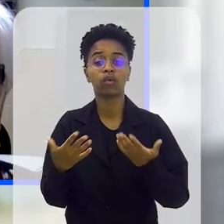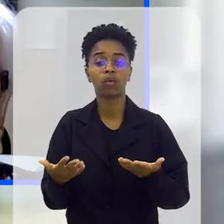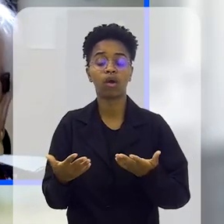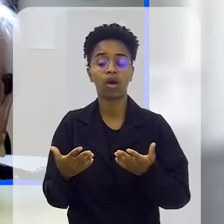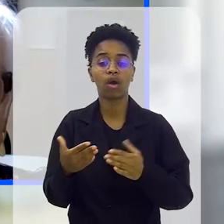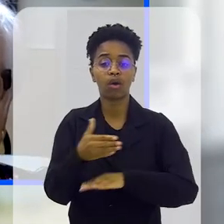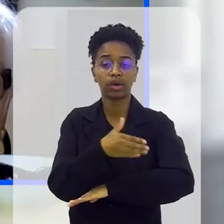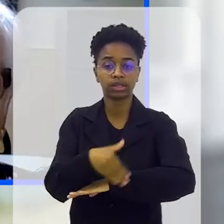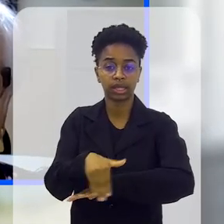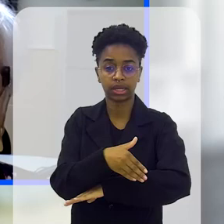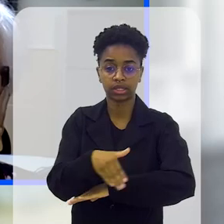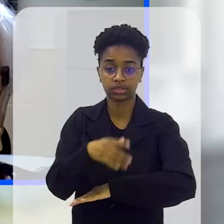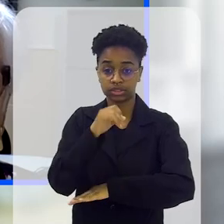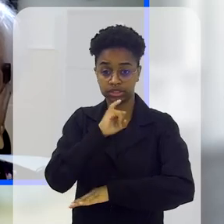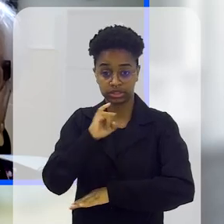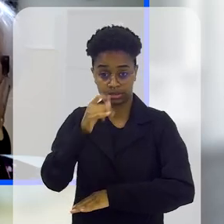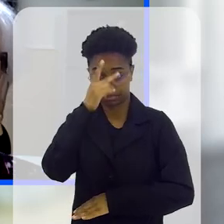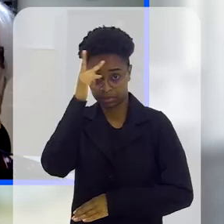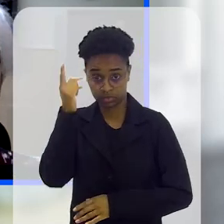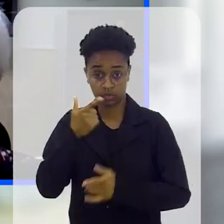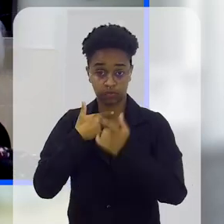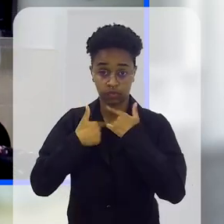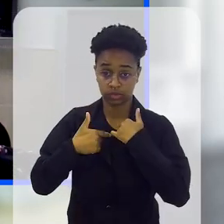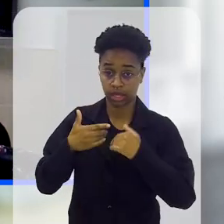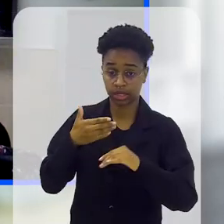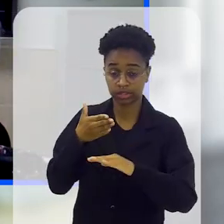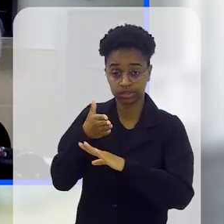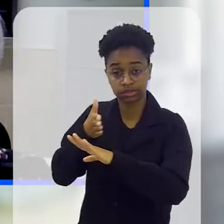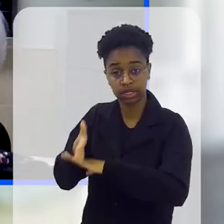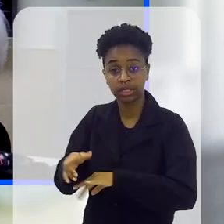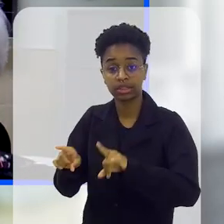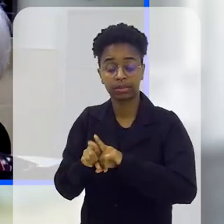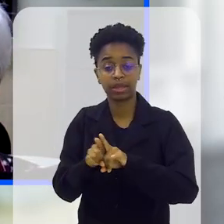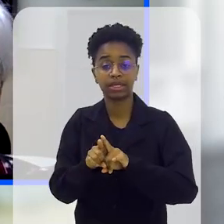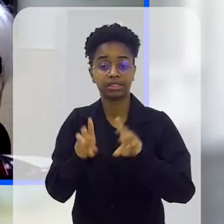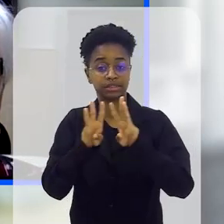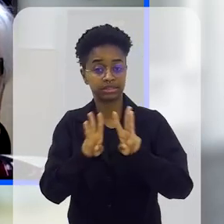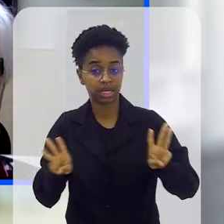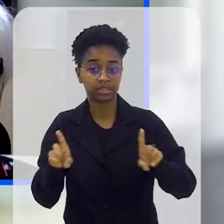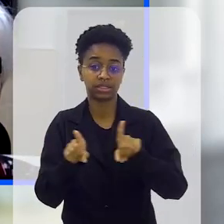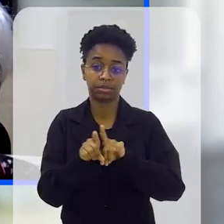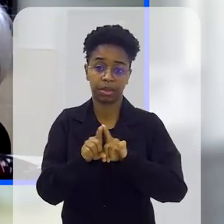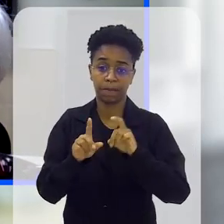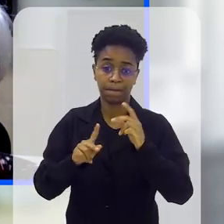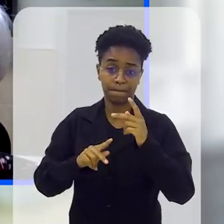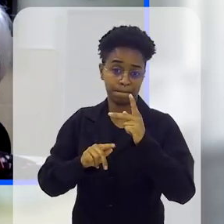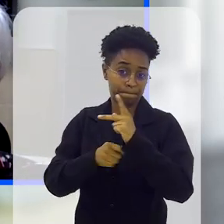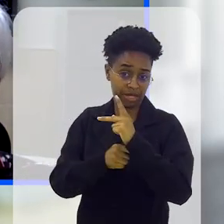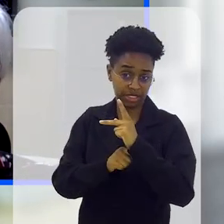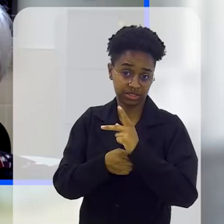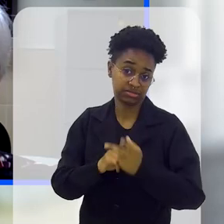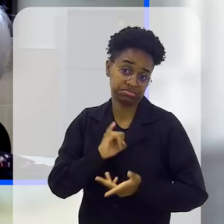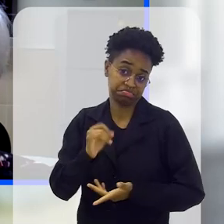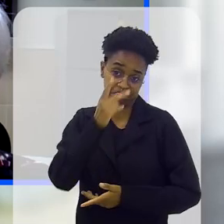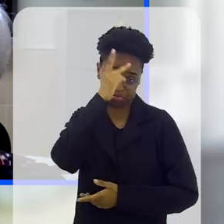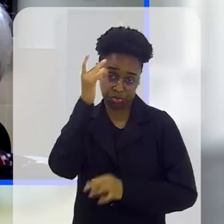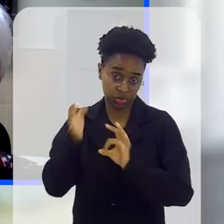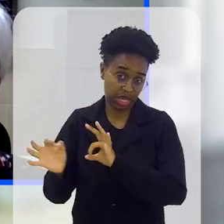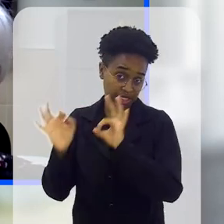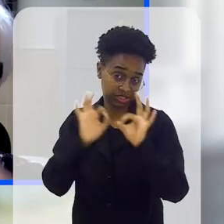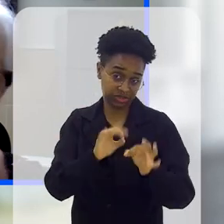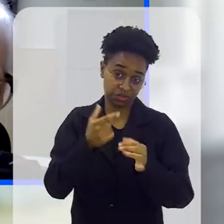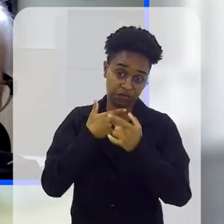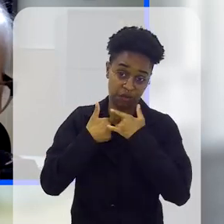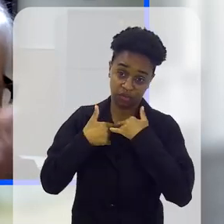repete para mim só o endereço aí da instituição para quem quiser ir, e o site e a chave do Pix, que já assisti de repente o programa, já